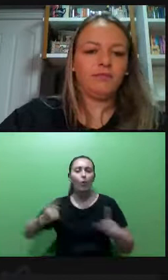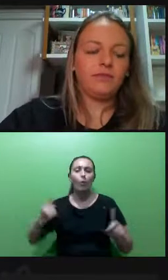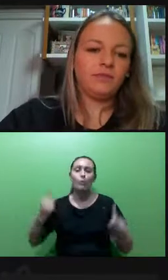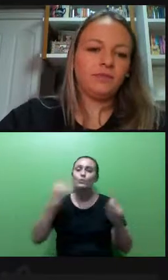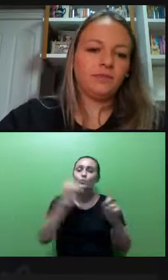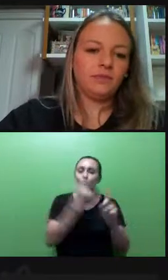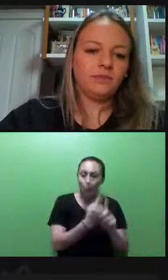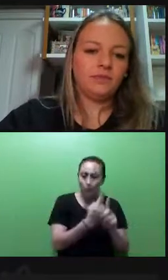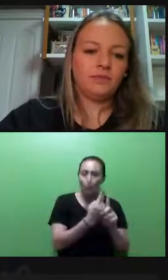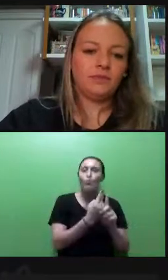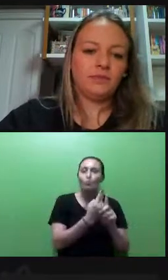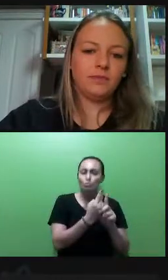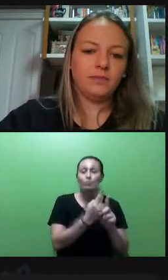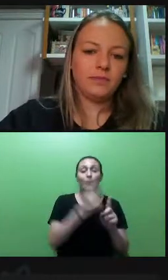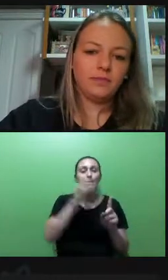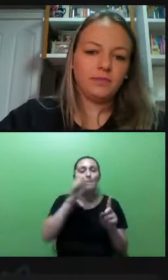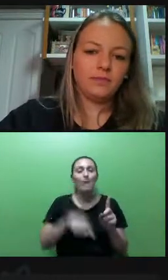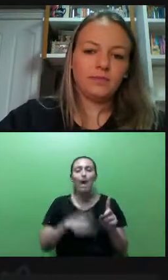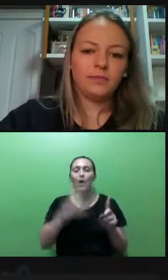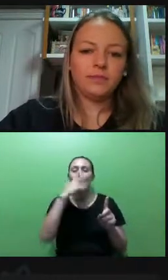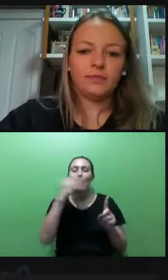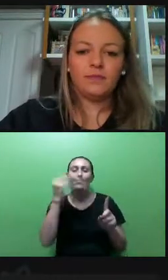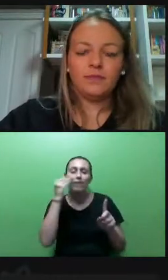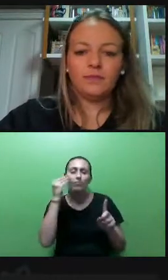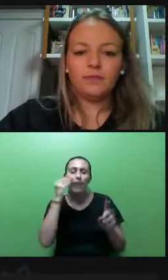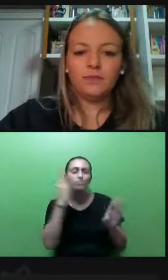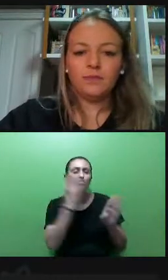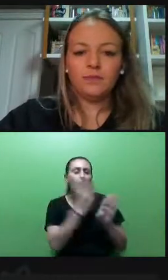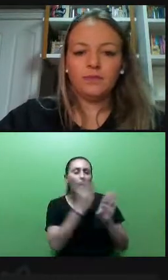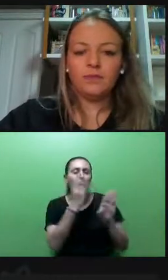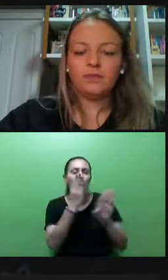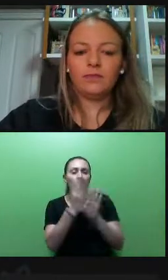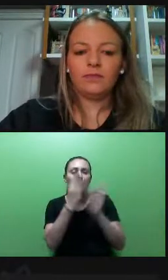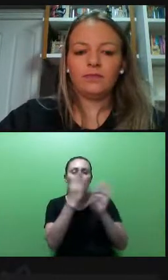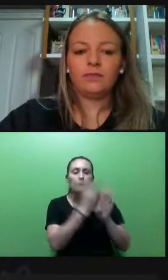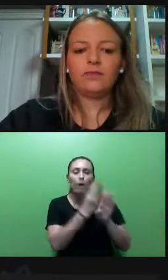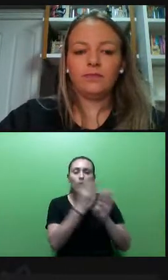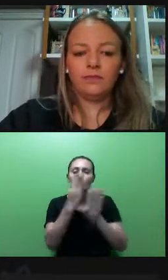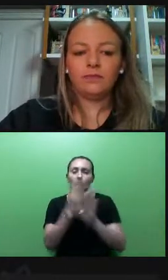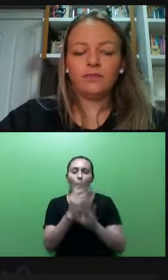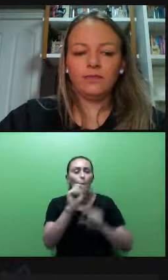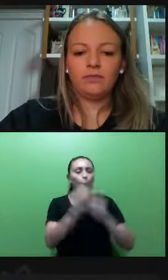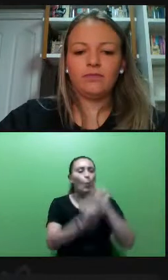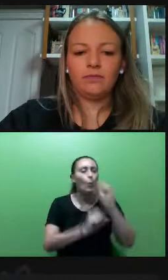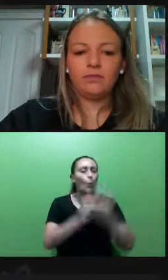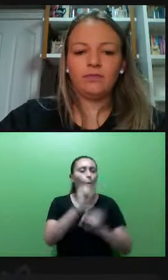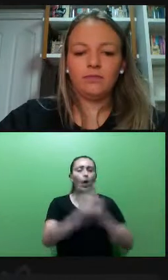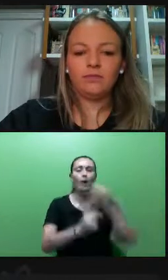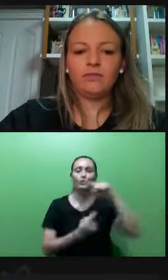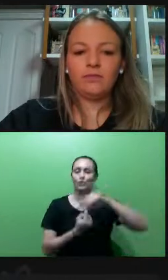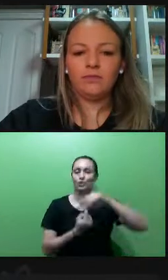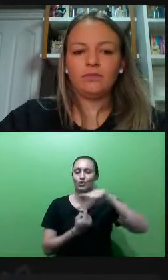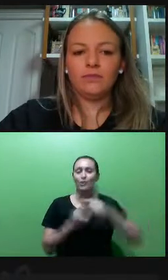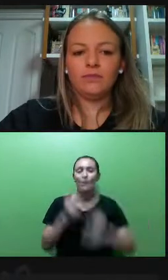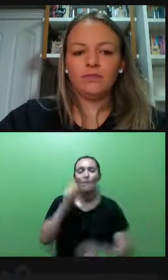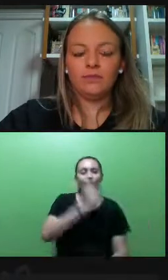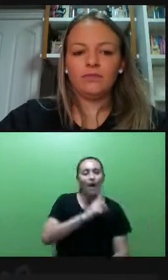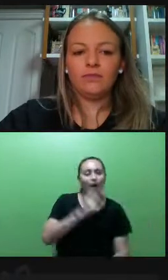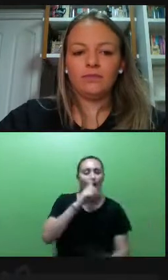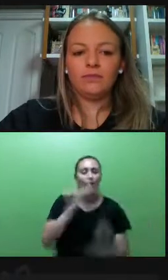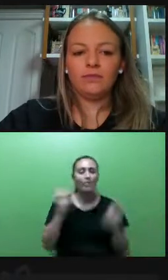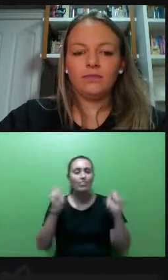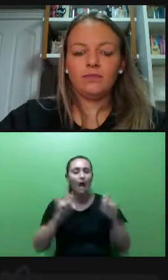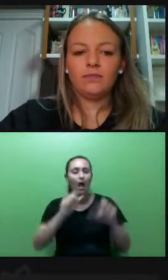tentar identificar quais são os pontos falhos aí nessa organização, o essa organização pode mudar, o que ela pode